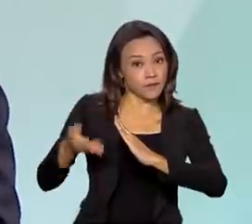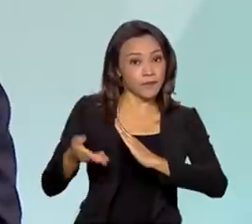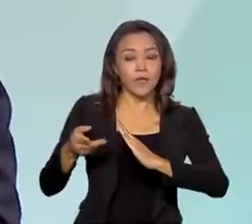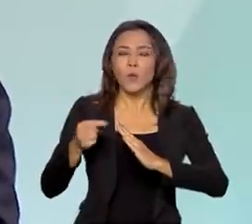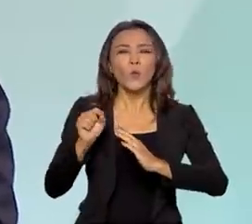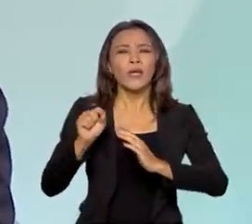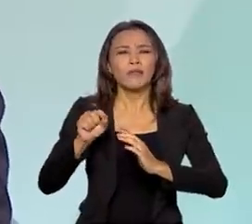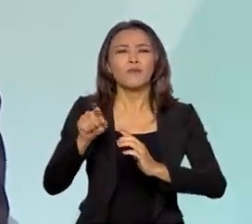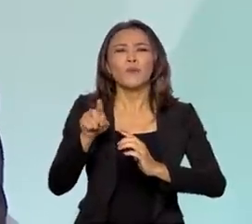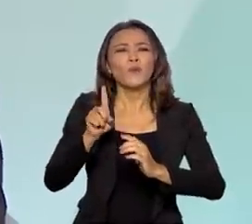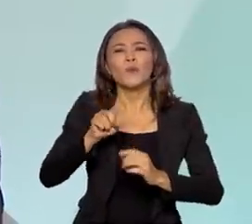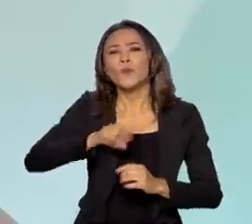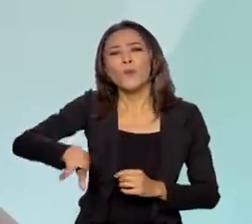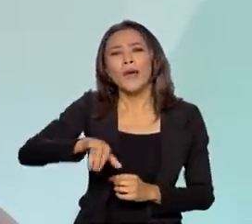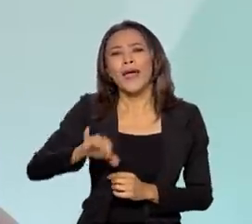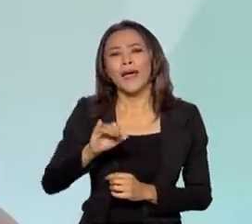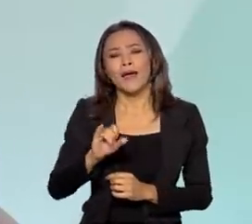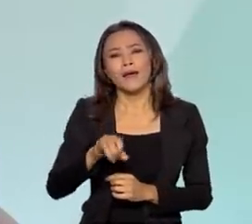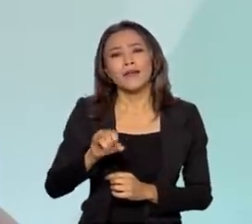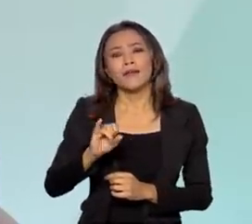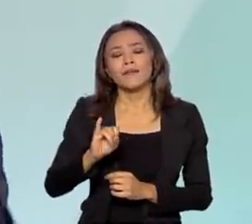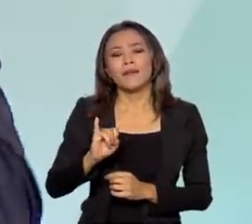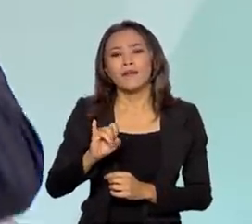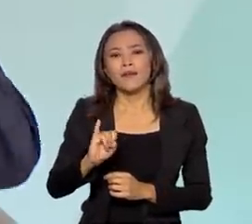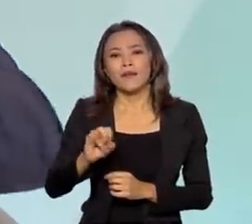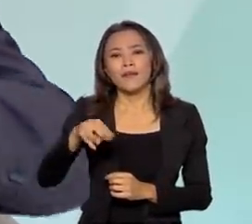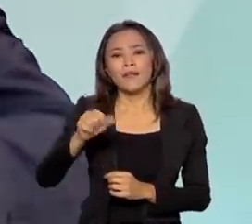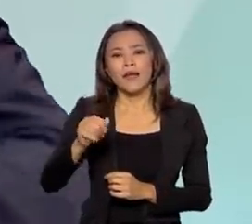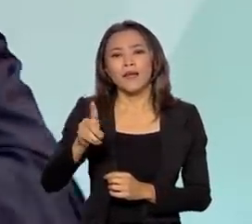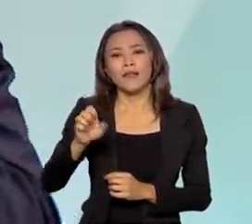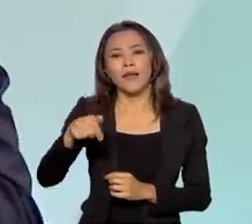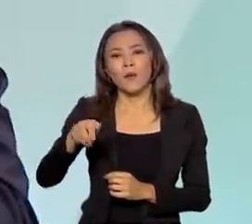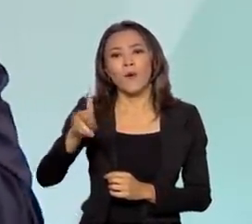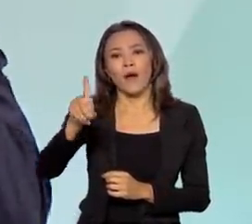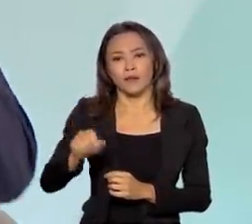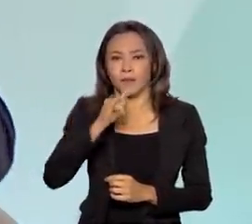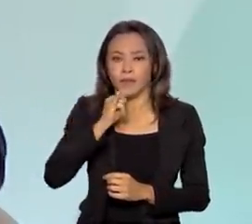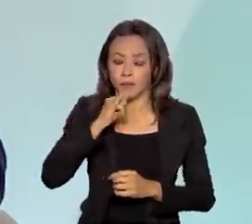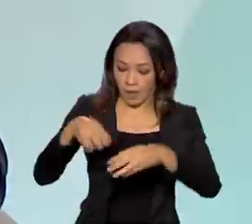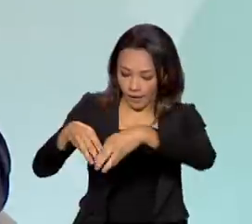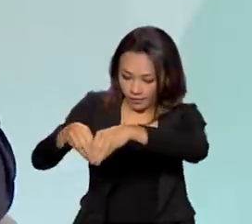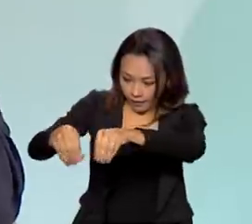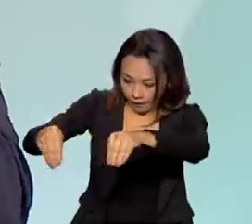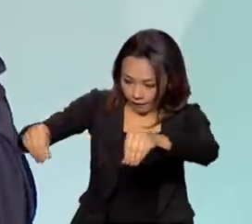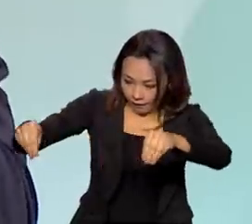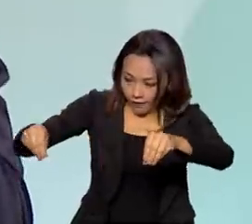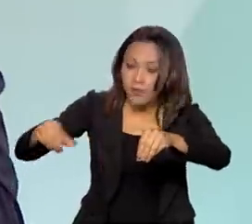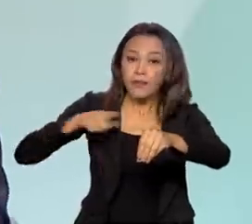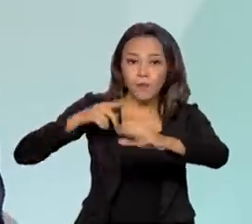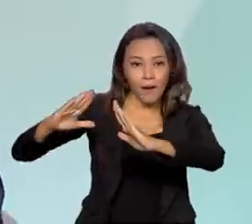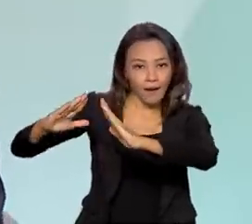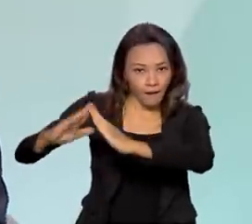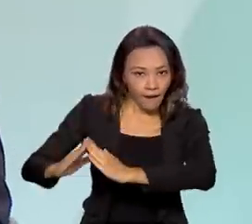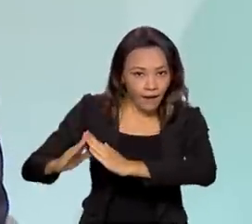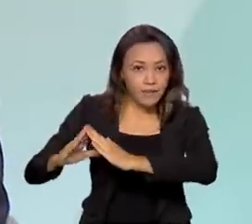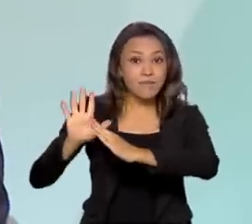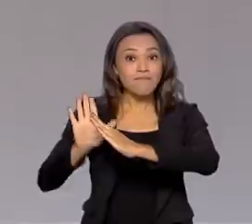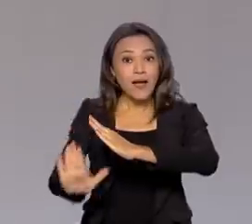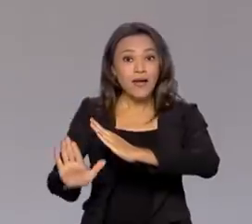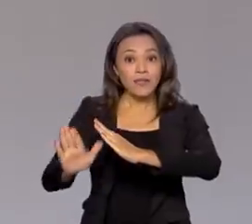adequada. Ela pode ser fundiária, quer dizer que a área onde essa unidade está estabelecida não está